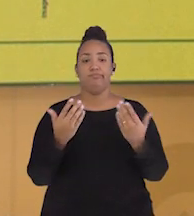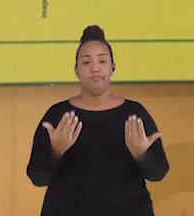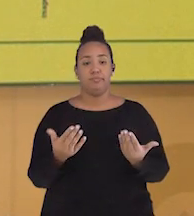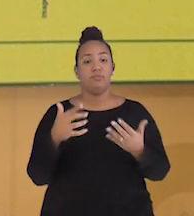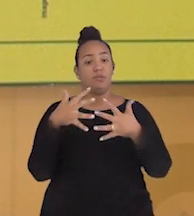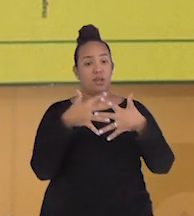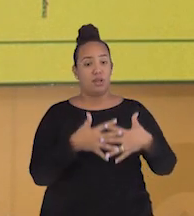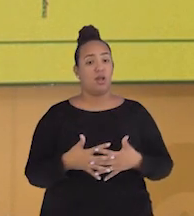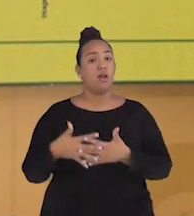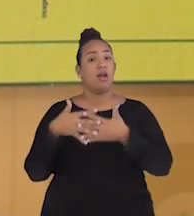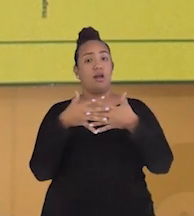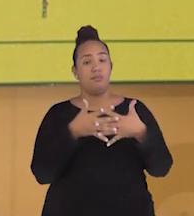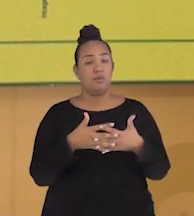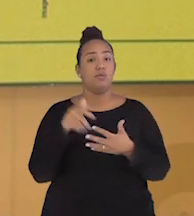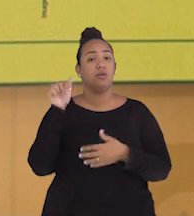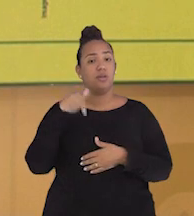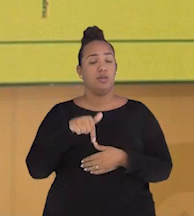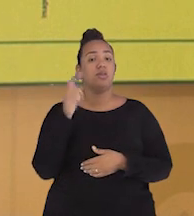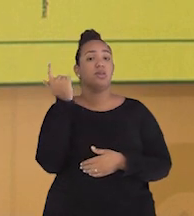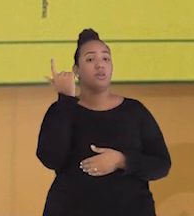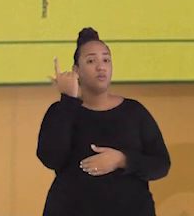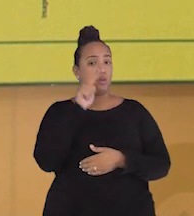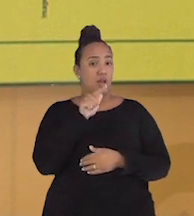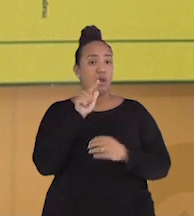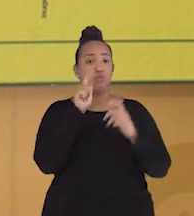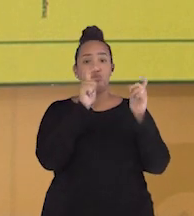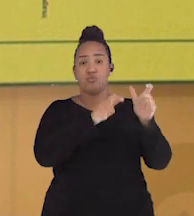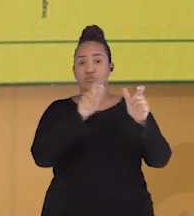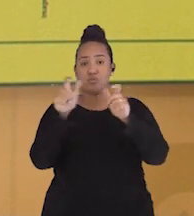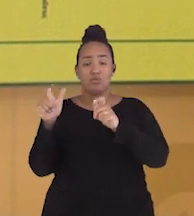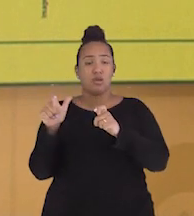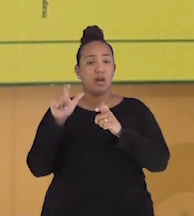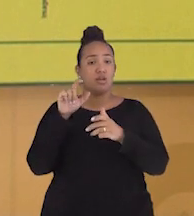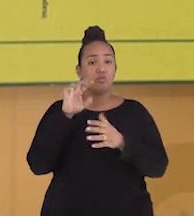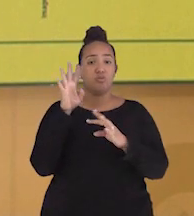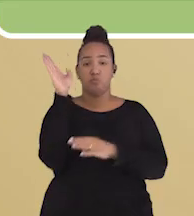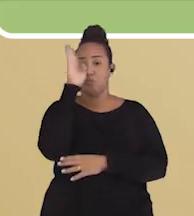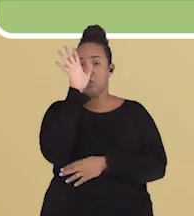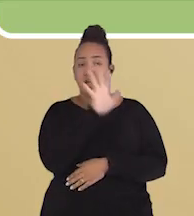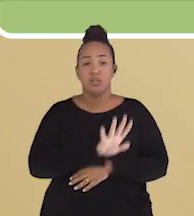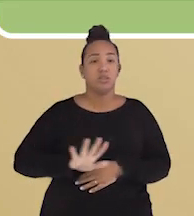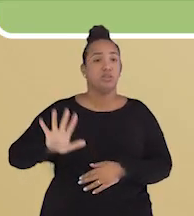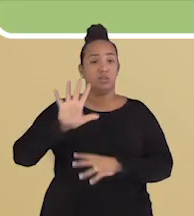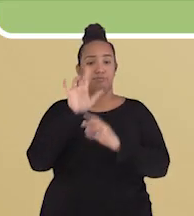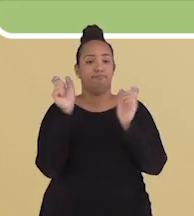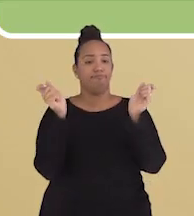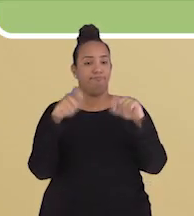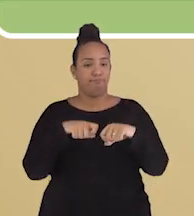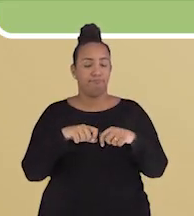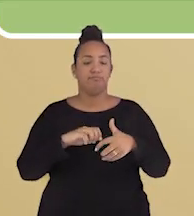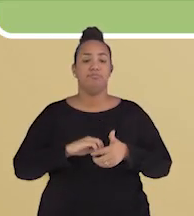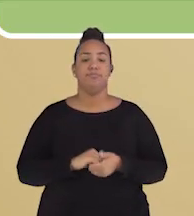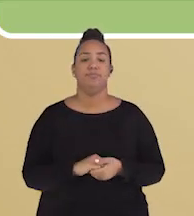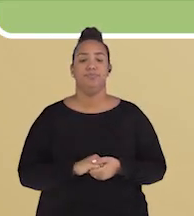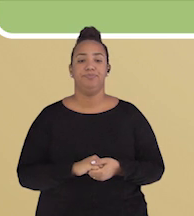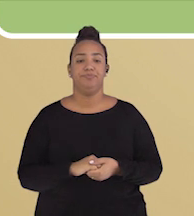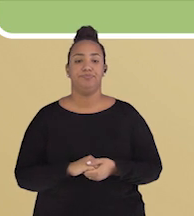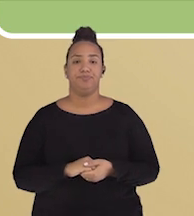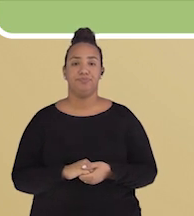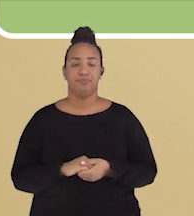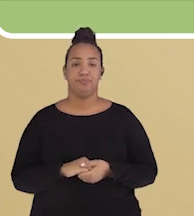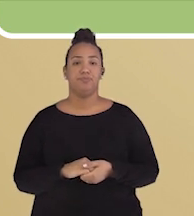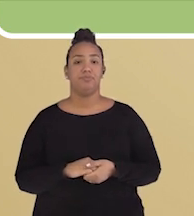meio de transporte que chega na maior parte das cidades do Brasil. Os meios de transporte podem ser